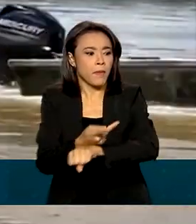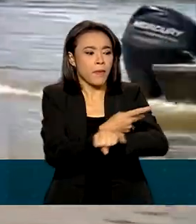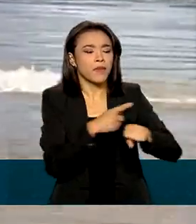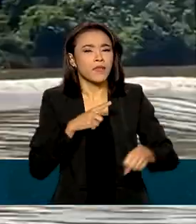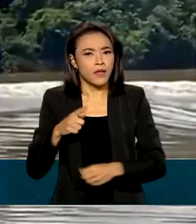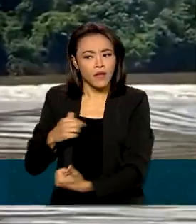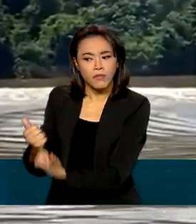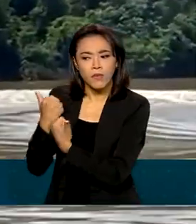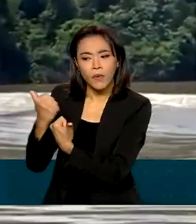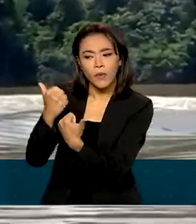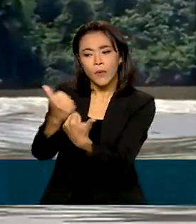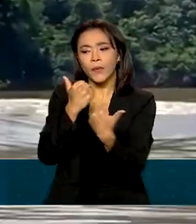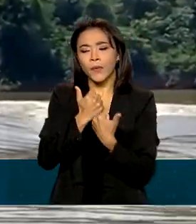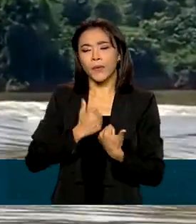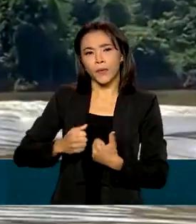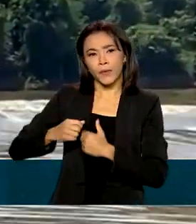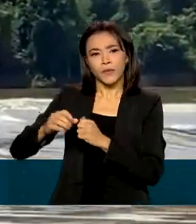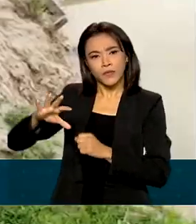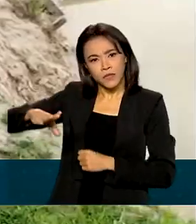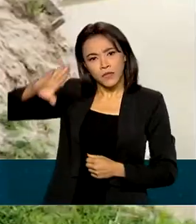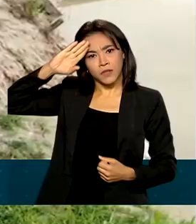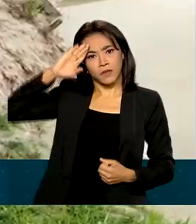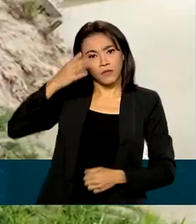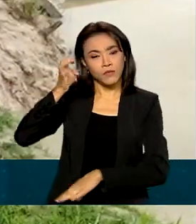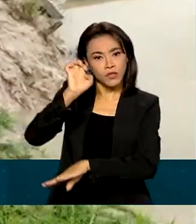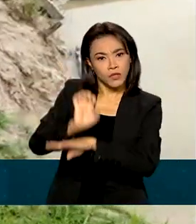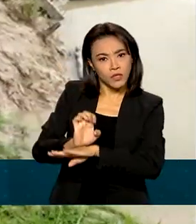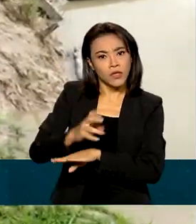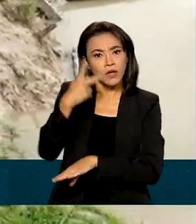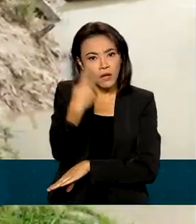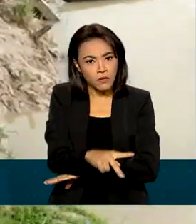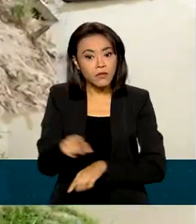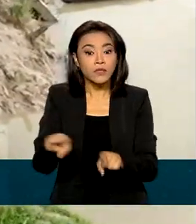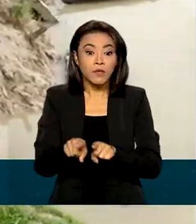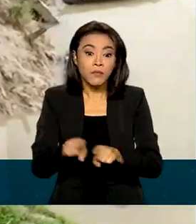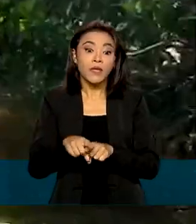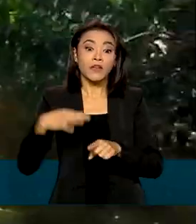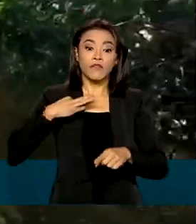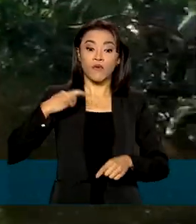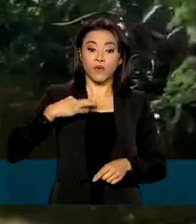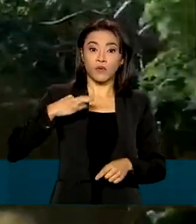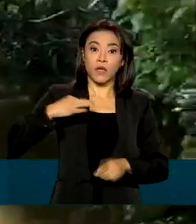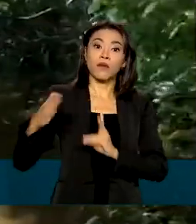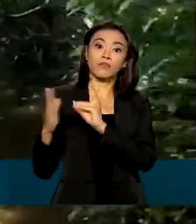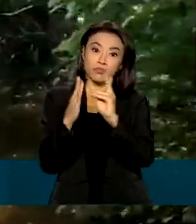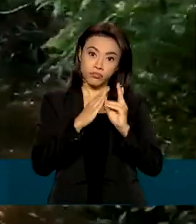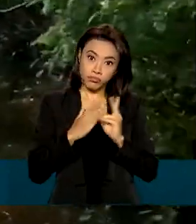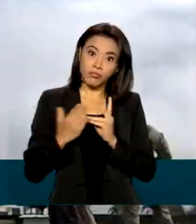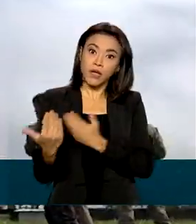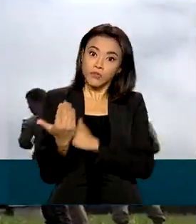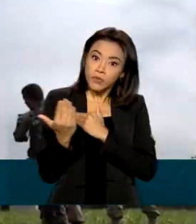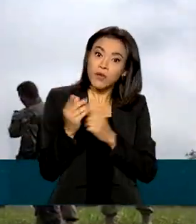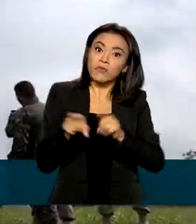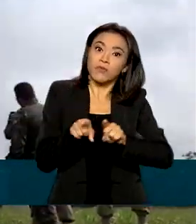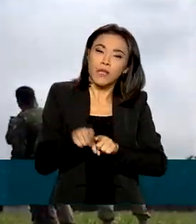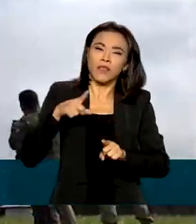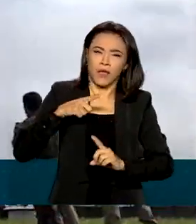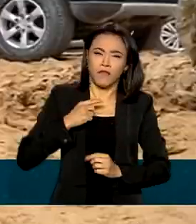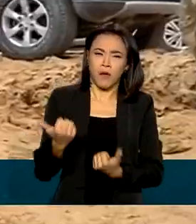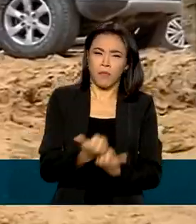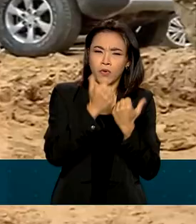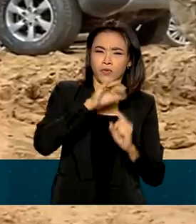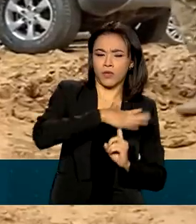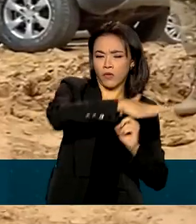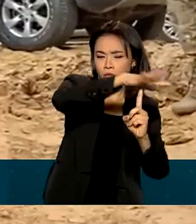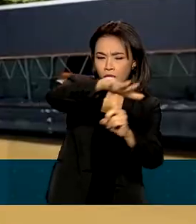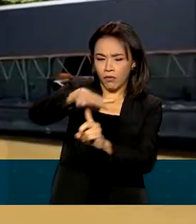apoio das Forças de Segurança Estaduais e dos voluntários indígenas. As buscas contaram com helicópteros,